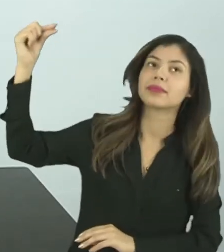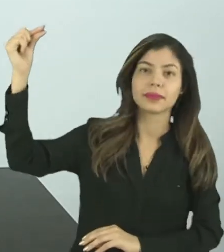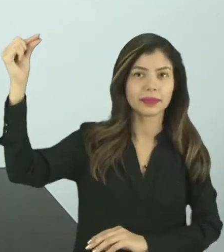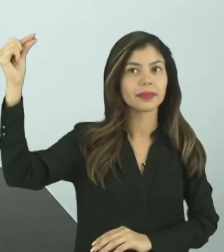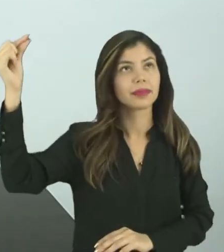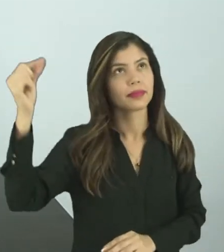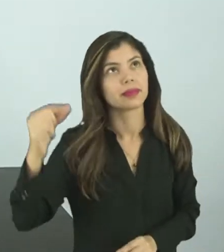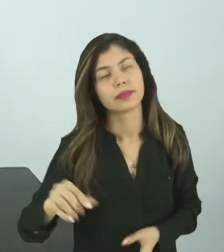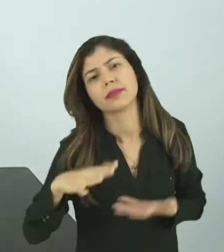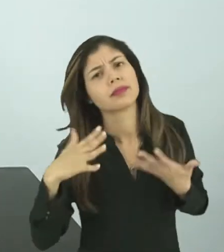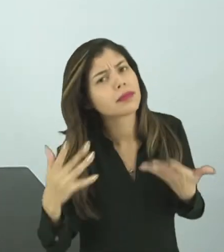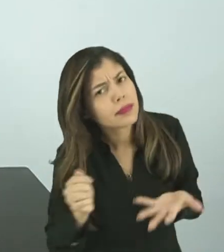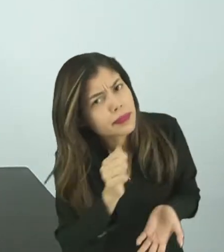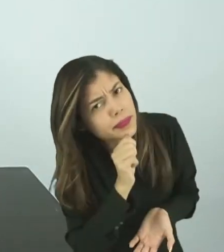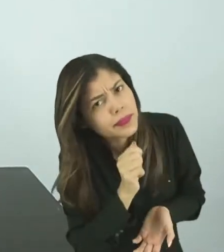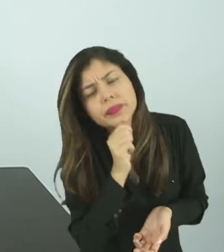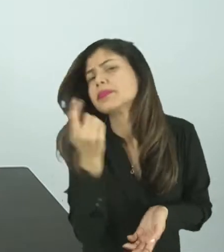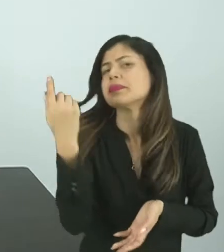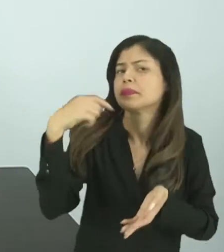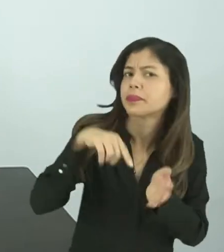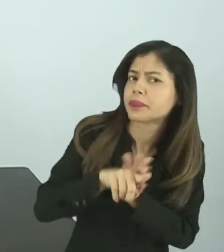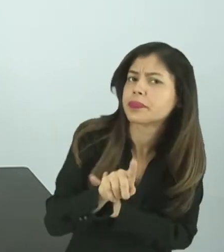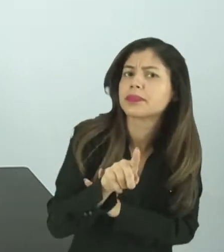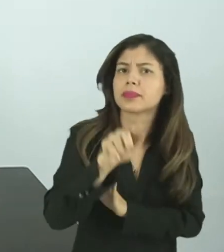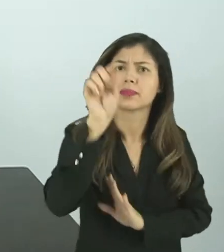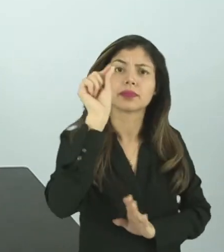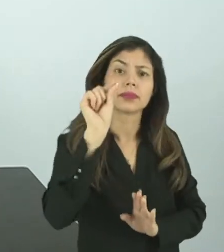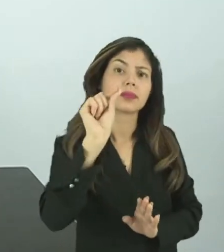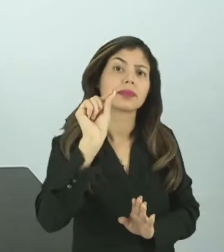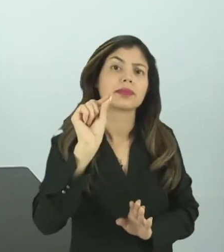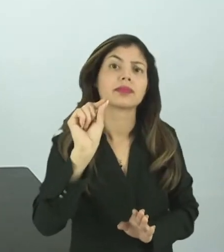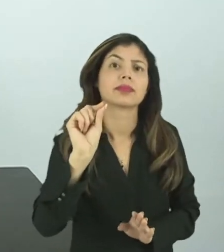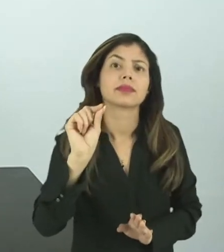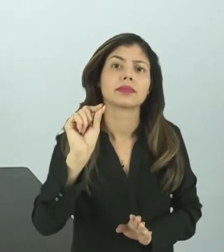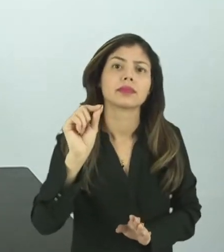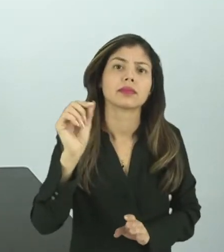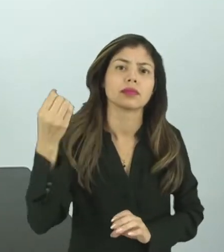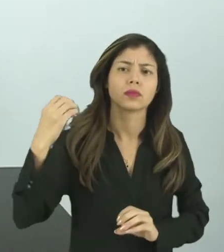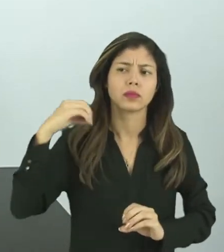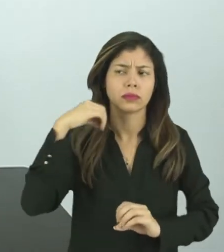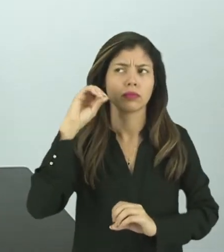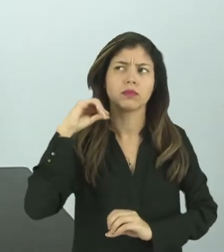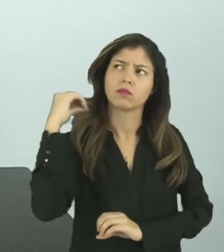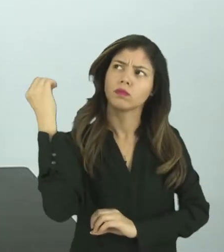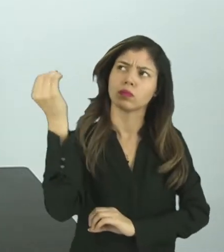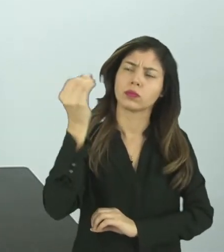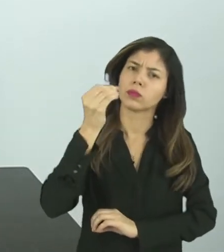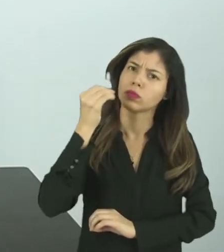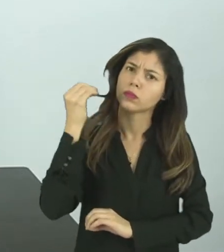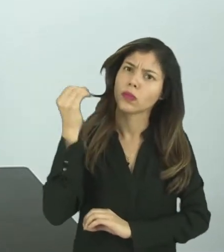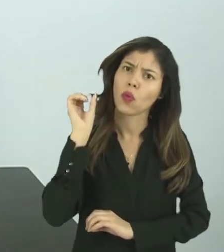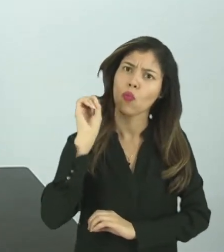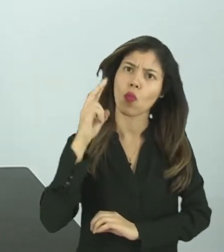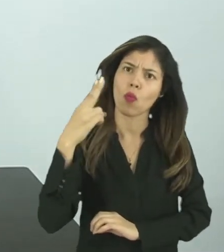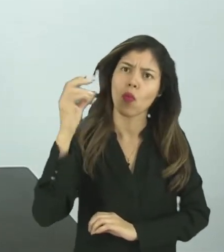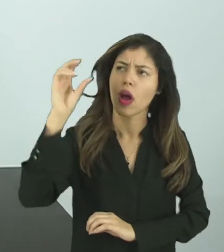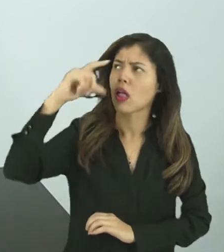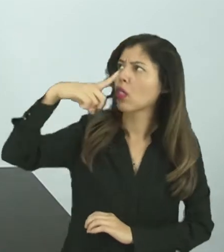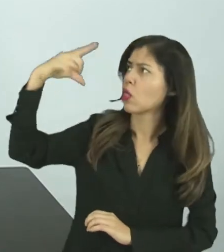e aí eu ainda perguntei o que girava? Será que era o Sol que girava no céu ou será que era a Lua?